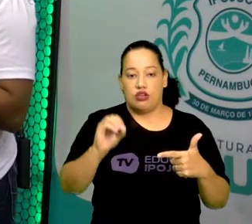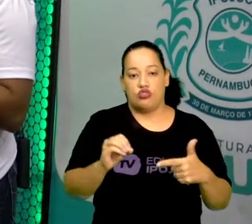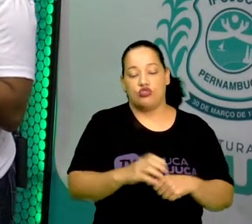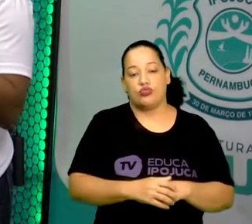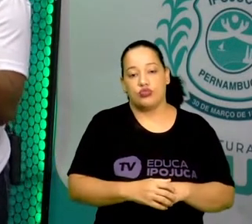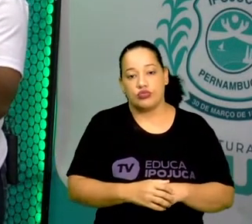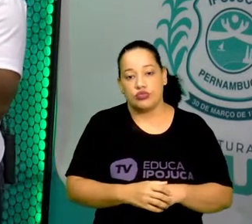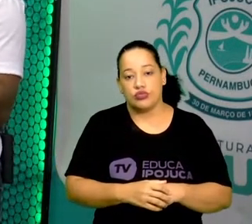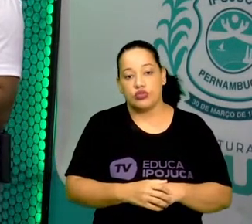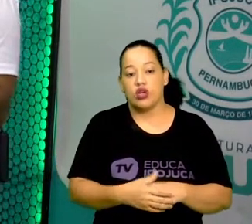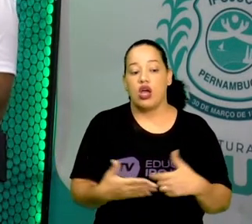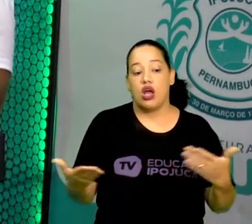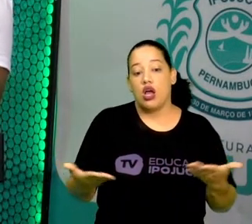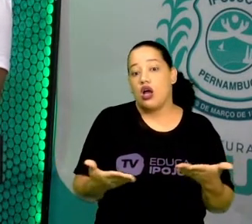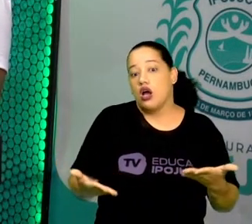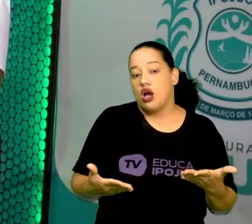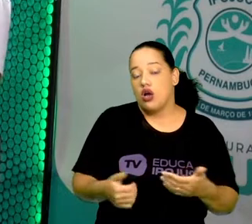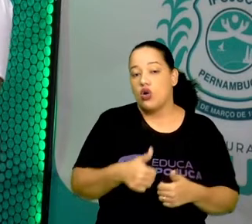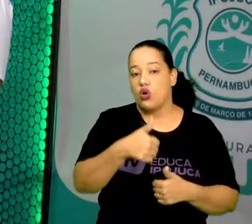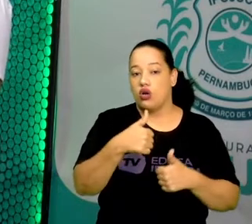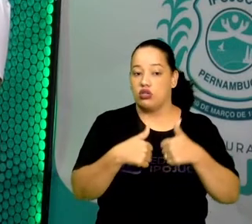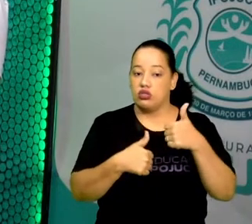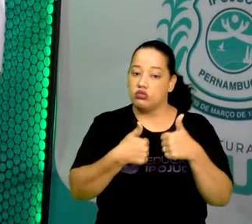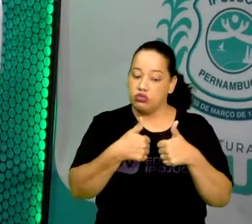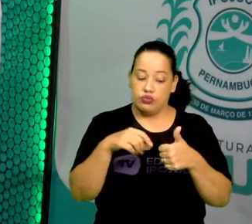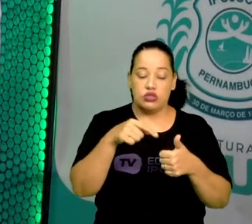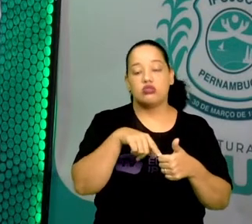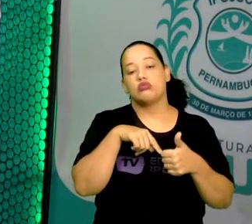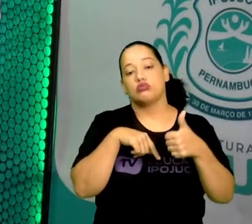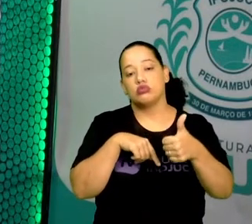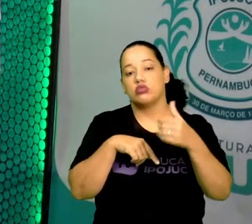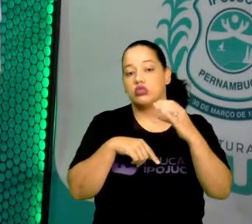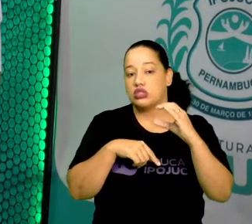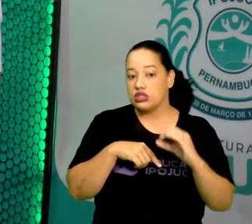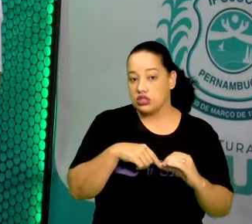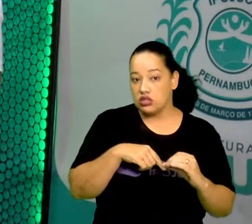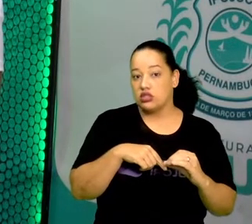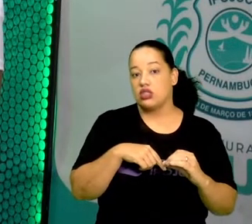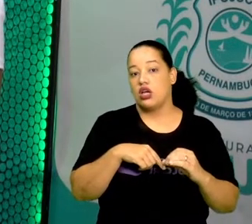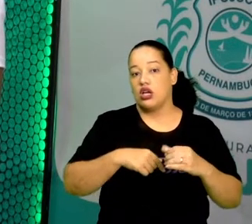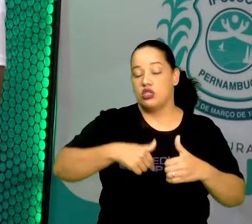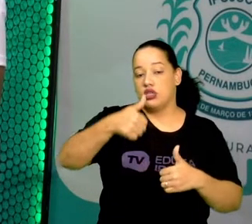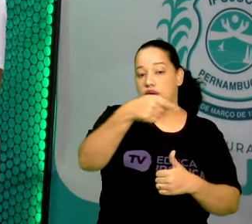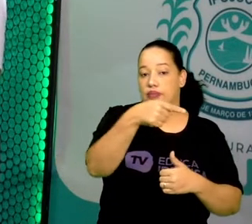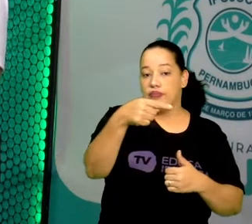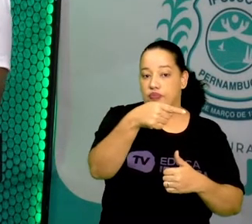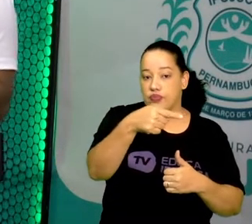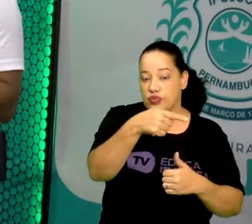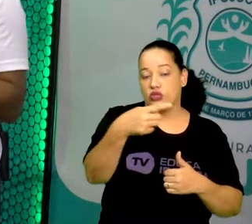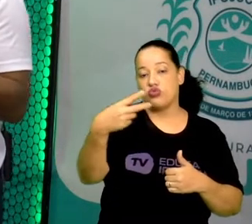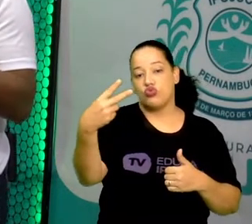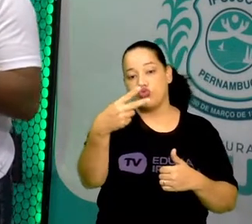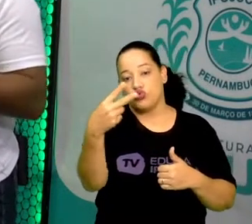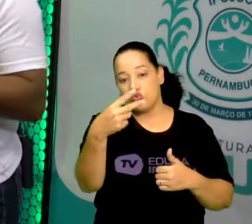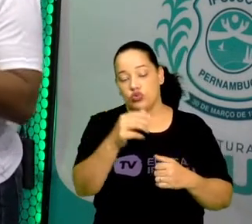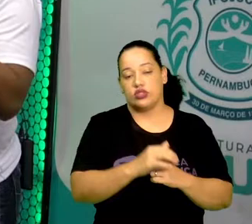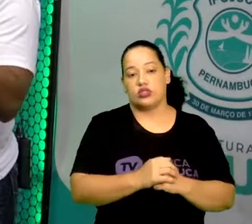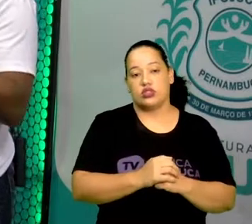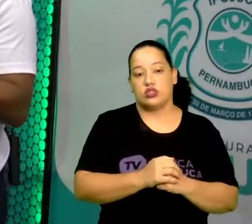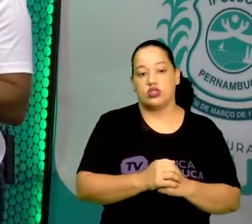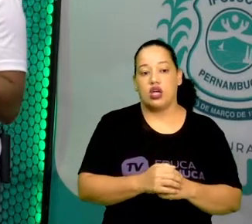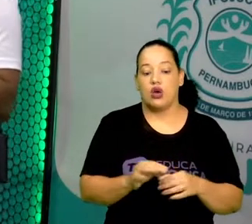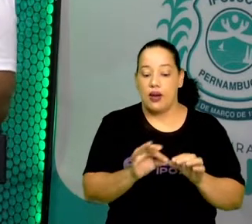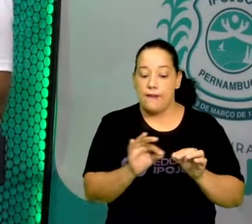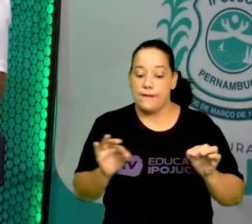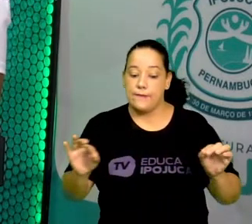elevado a menos 2. Você pega 1 metro e divide em 100 partes. Milímetro. Você vai pegar